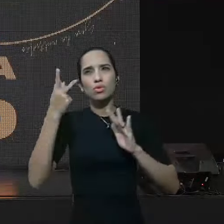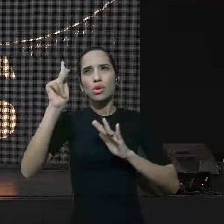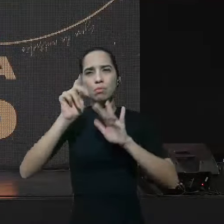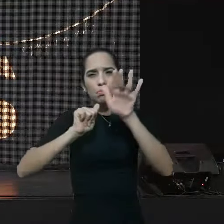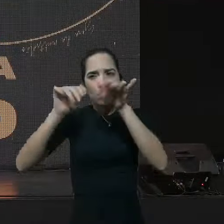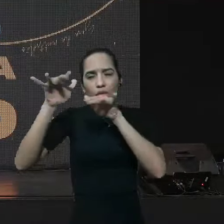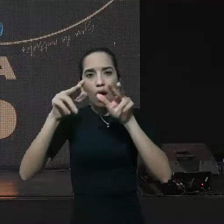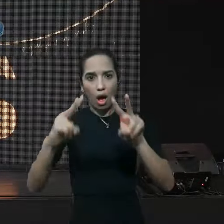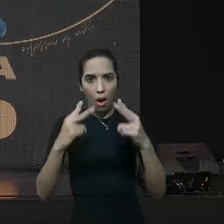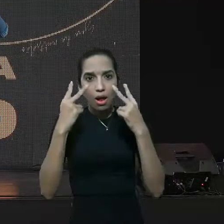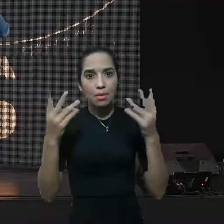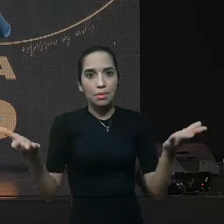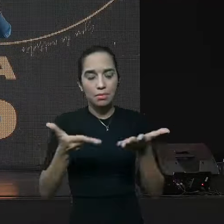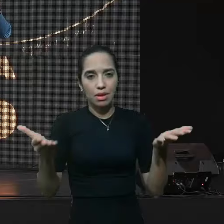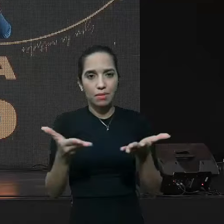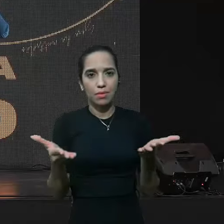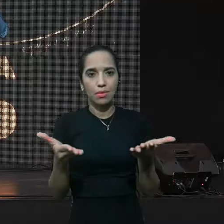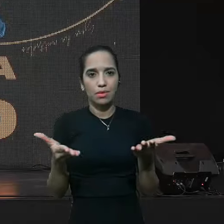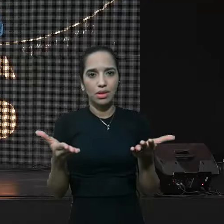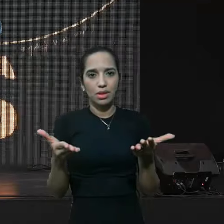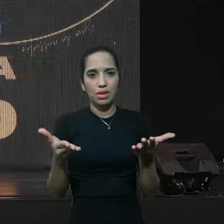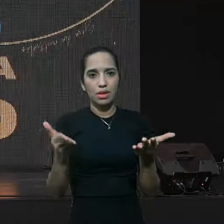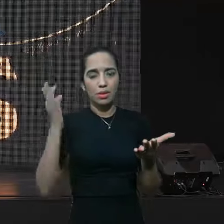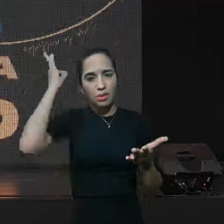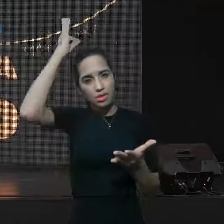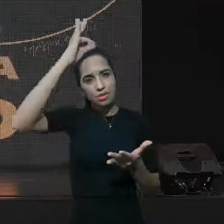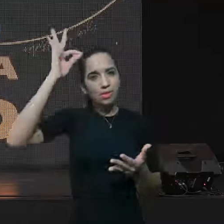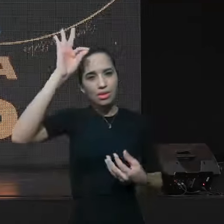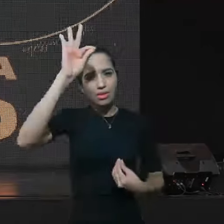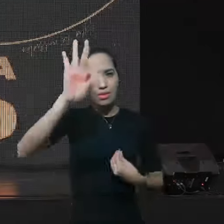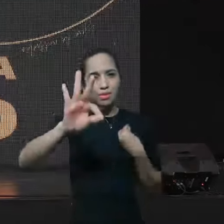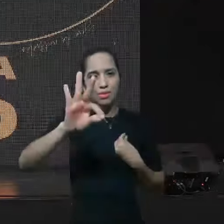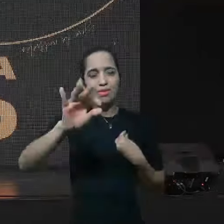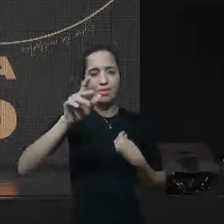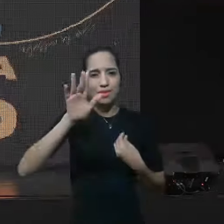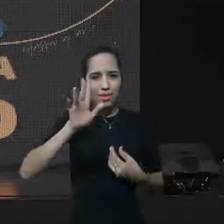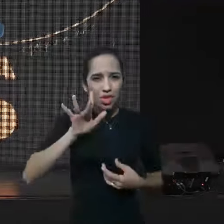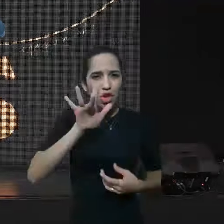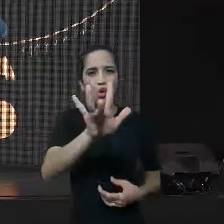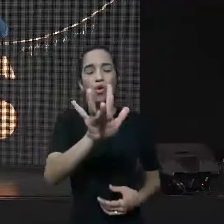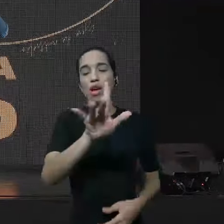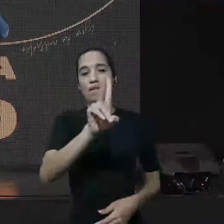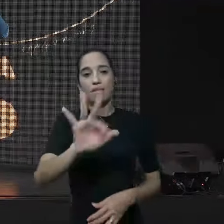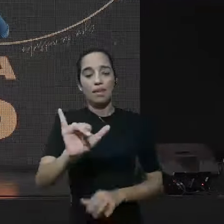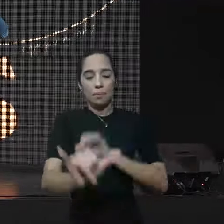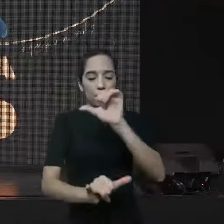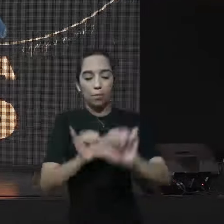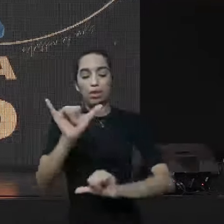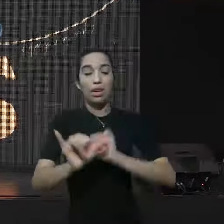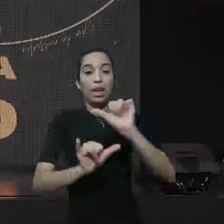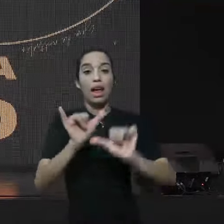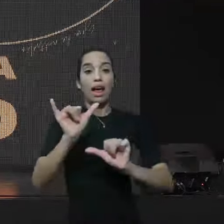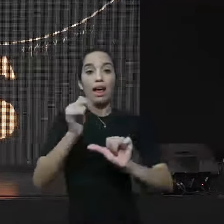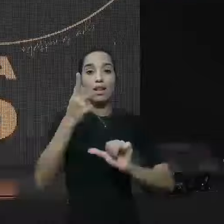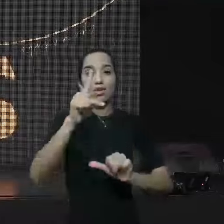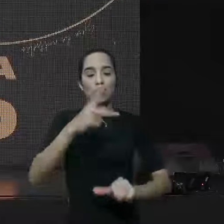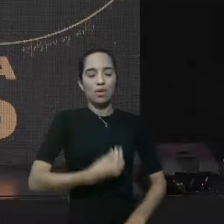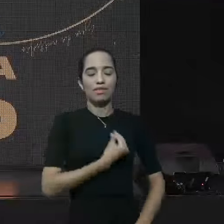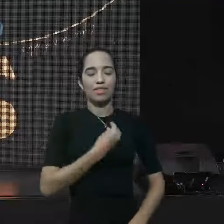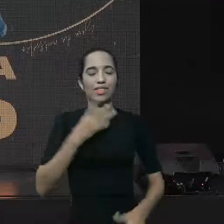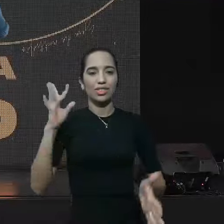preste atenção, em mim, agora mesmo, onde você está, aí, o Espírito Santo, vai te alcançar, vai mudar, a tua sorte, completamente,